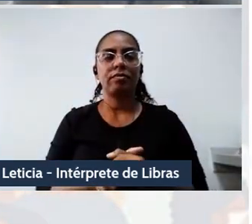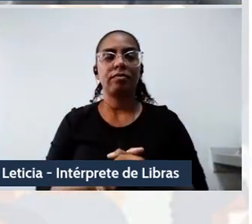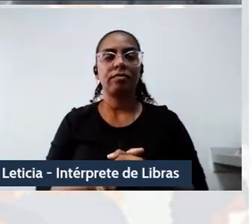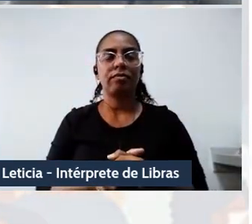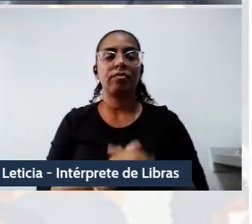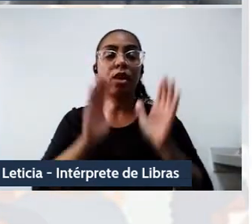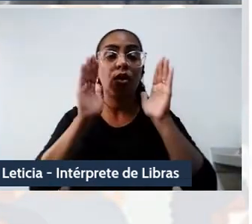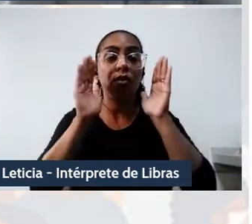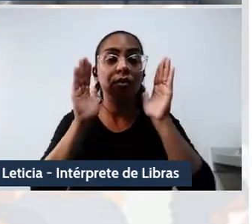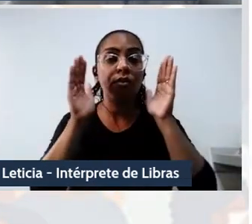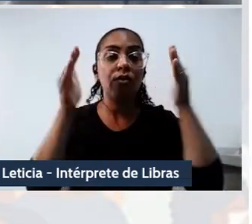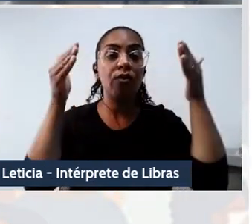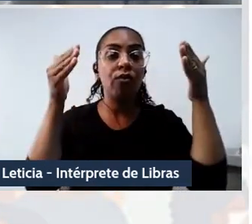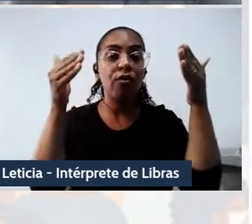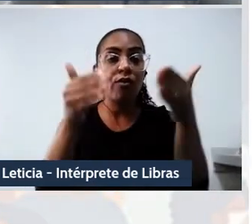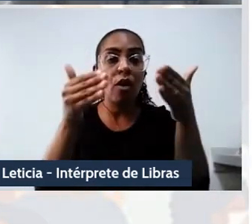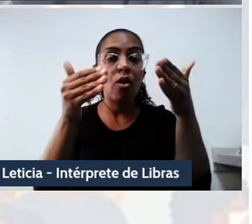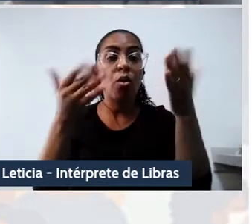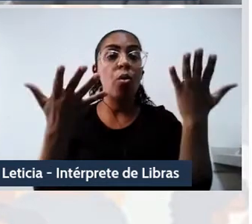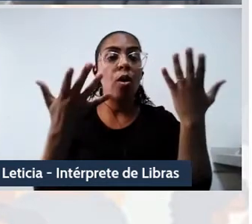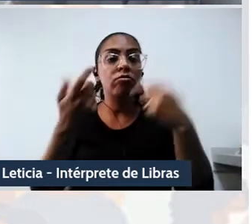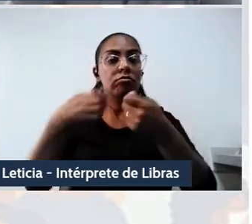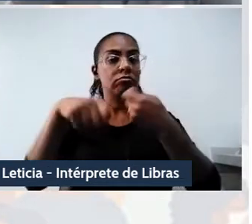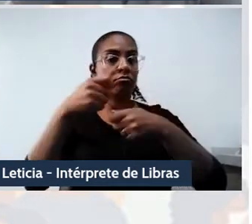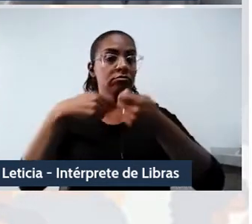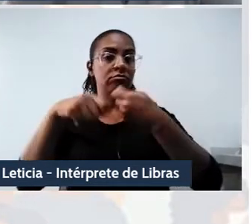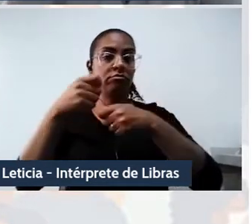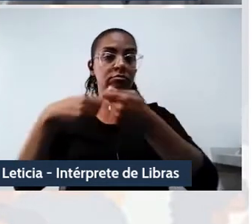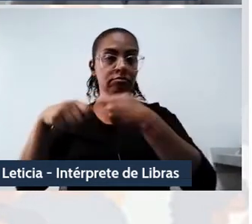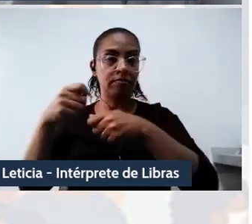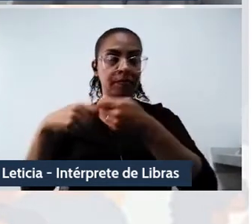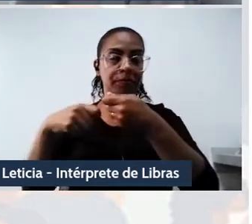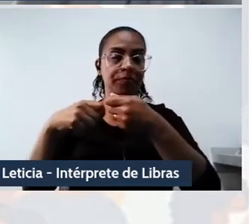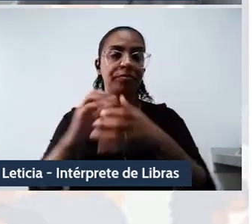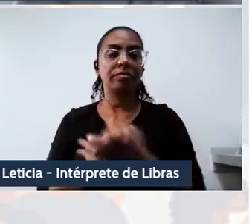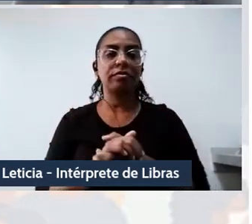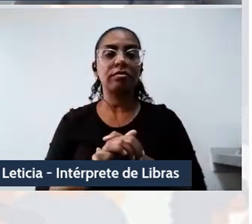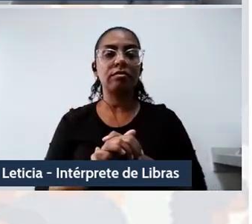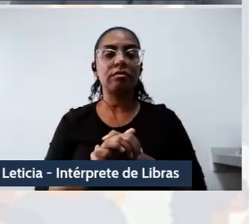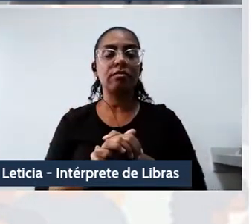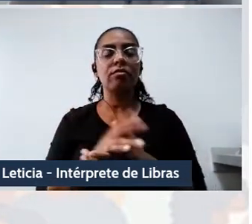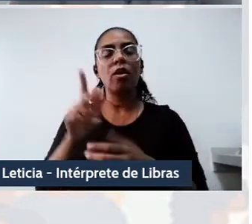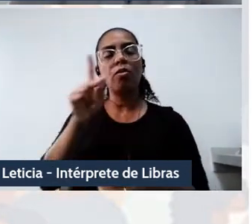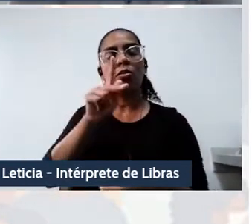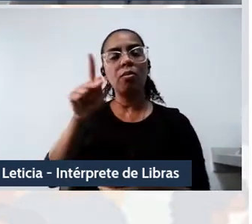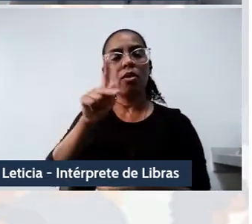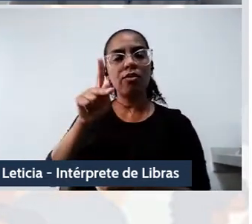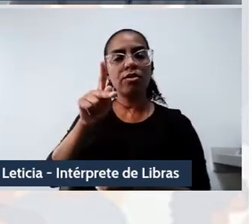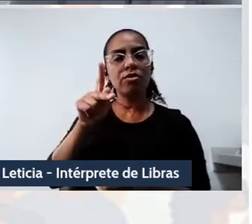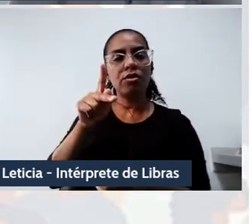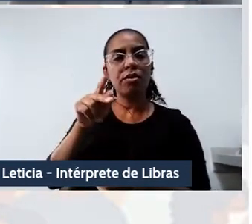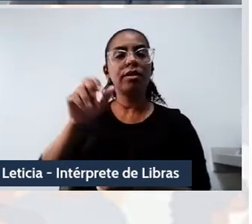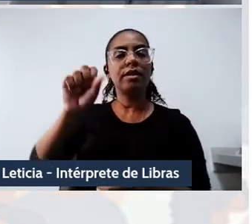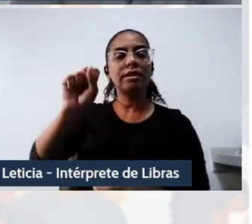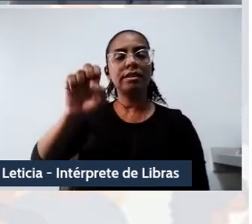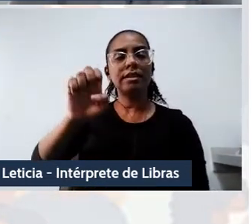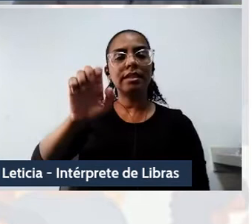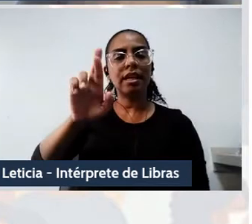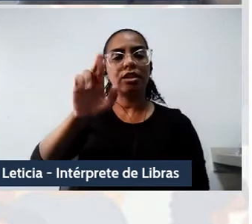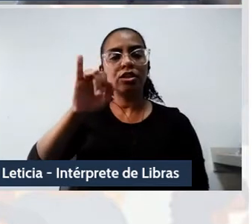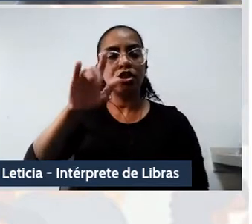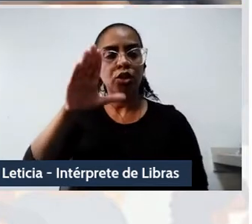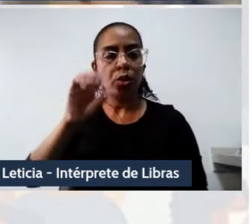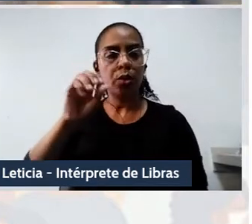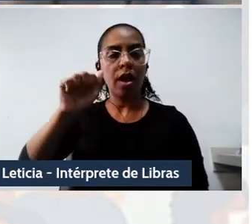objetivos mercadológicos e consumidores. Como destaca o próprio professor Sérgio Amadeu, os algoritmos eles são,